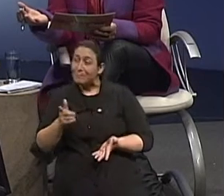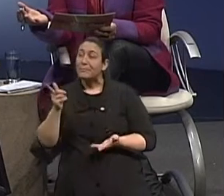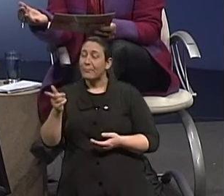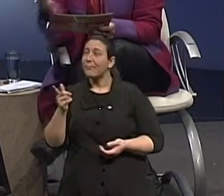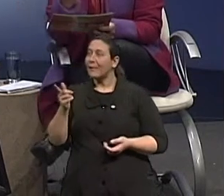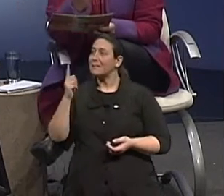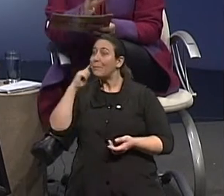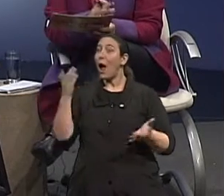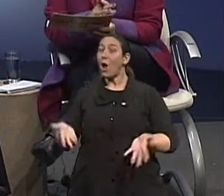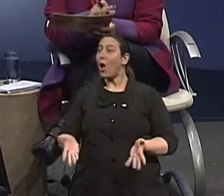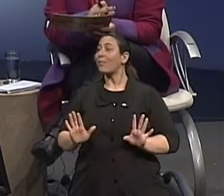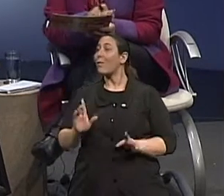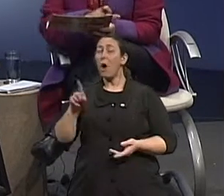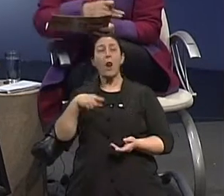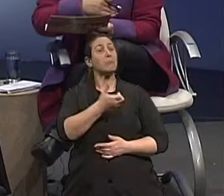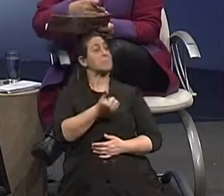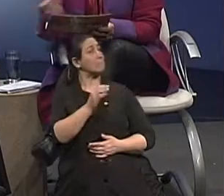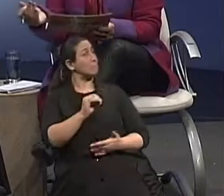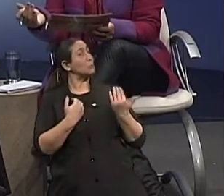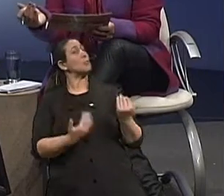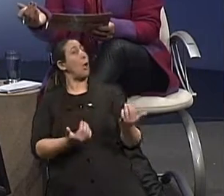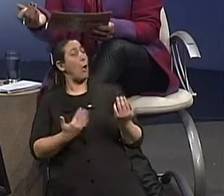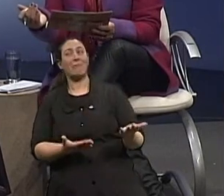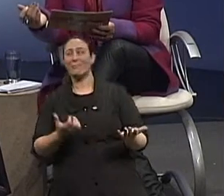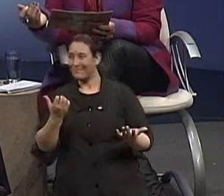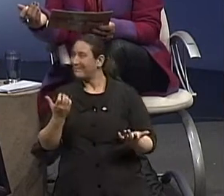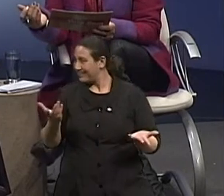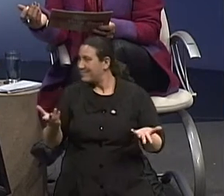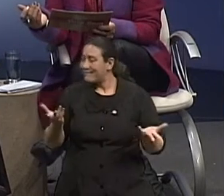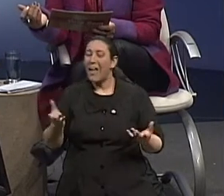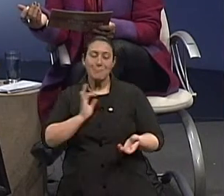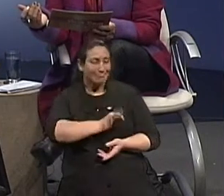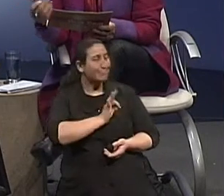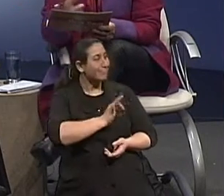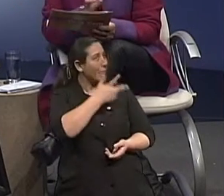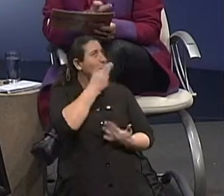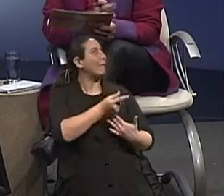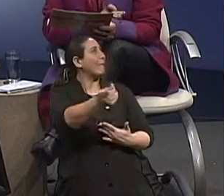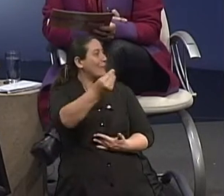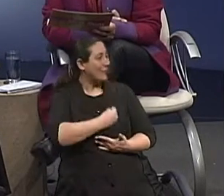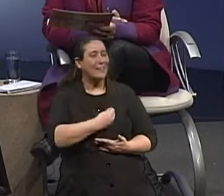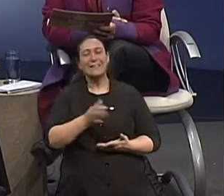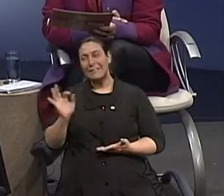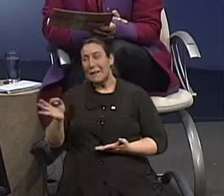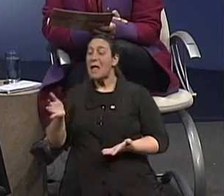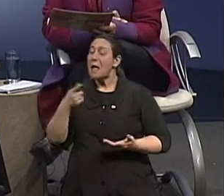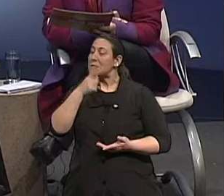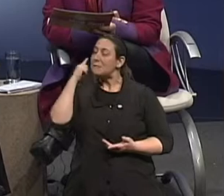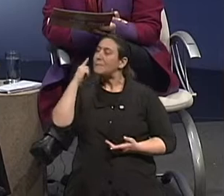nós estamos nos 60 anos. A recém nos 60, tem uma vida pela frente. Lógico. Então, assim, é sem precedentes mesmo, né?